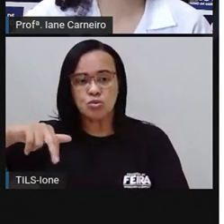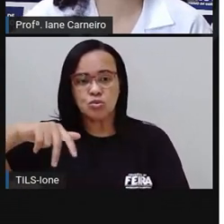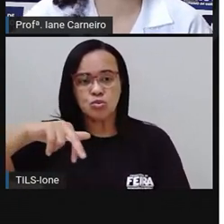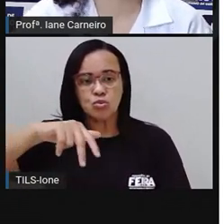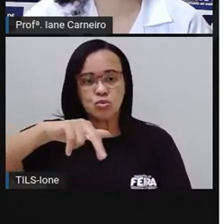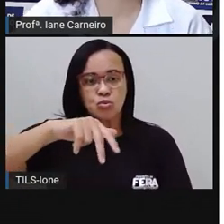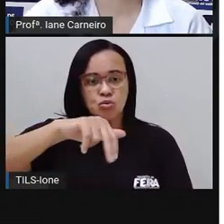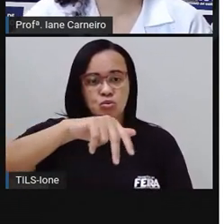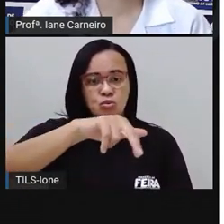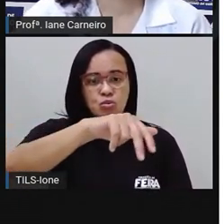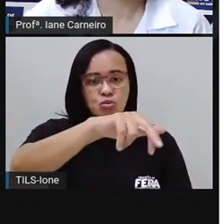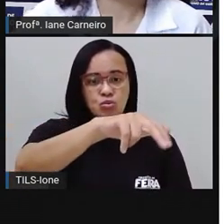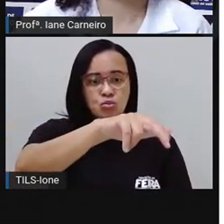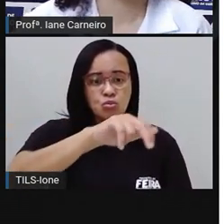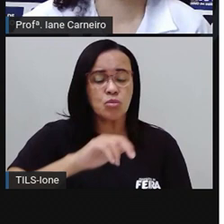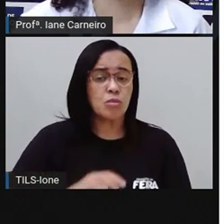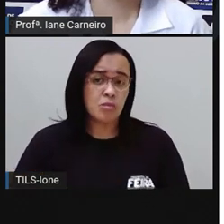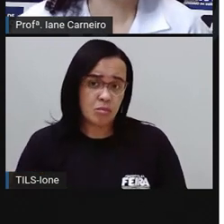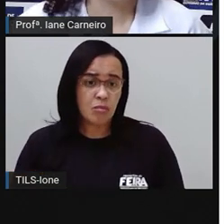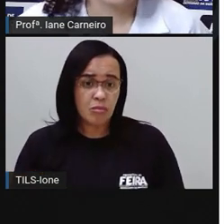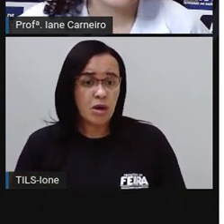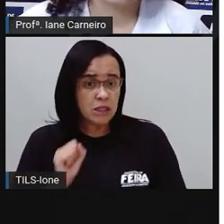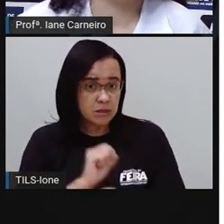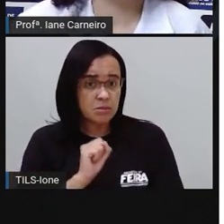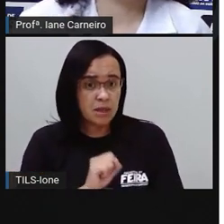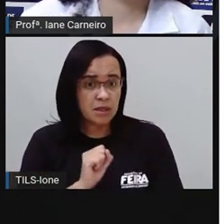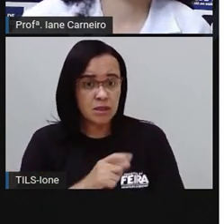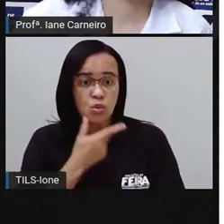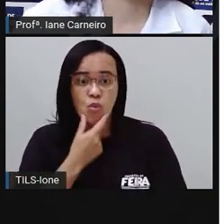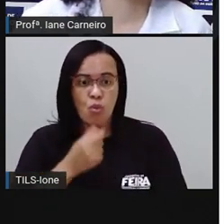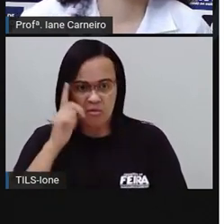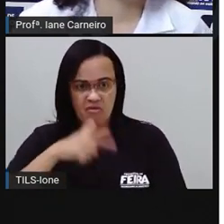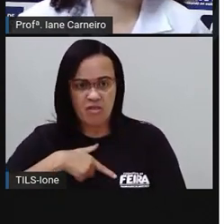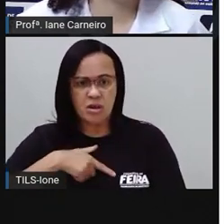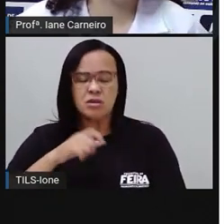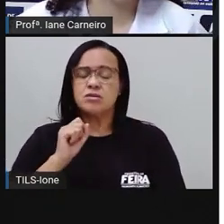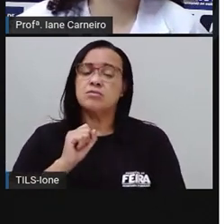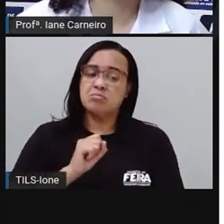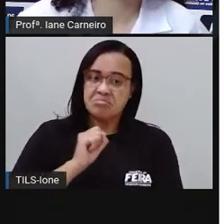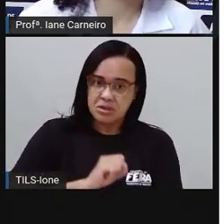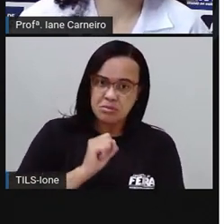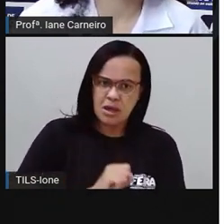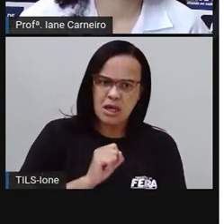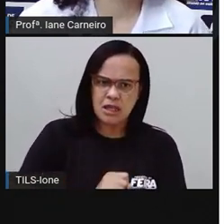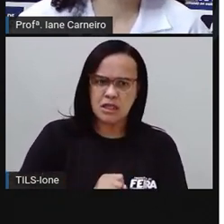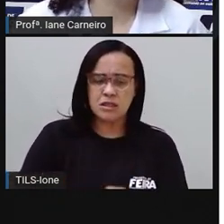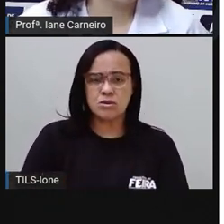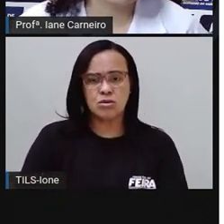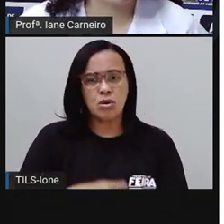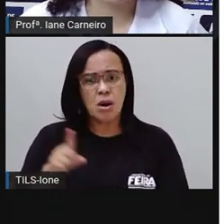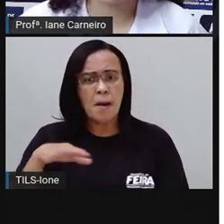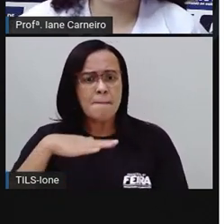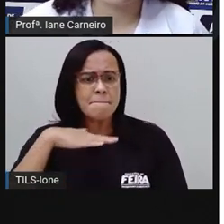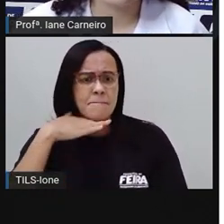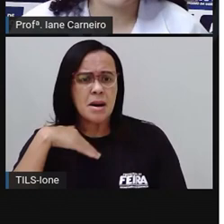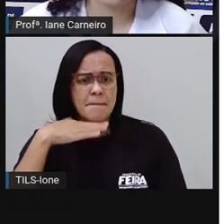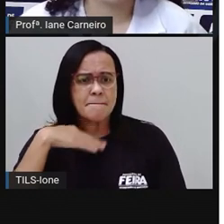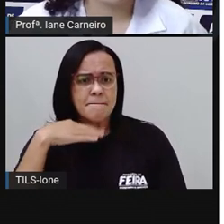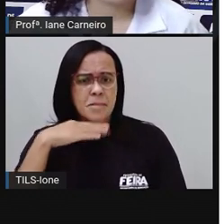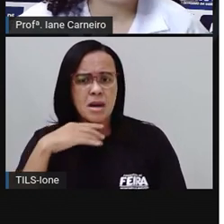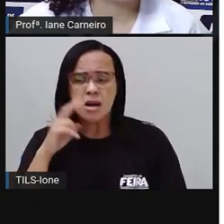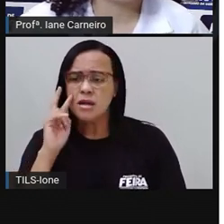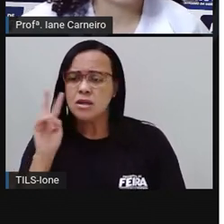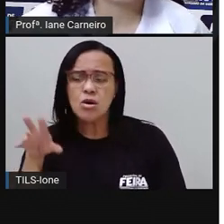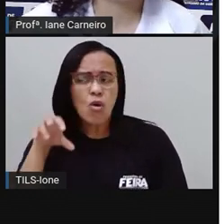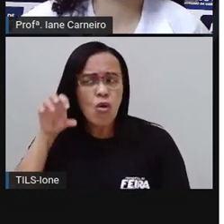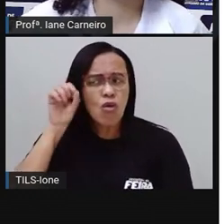debaixo desta ponte. Também. O Duende disse para Theo. Ela ouviu sua charada e disse que você me enganou.